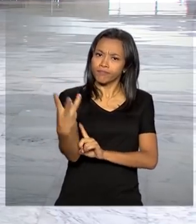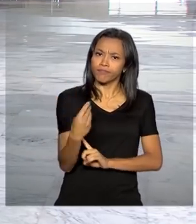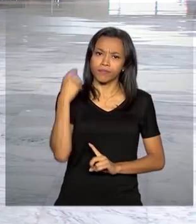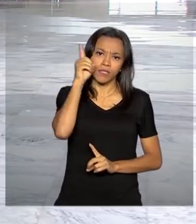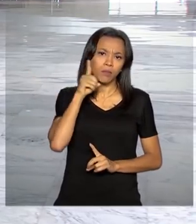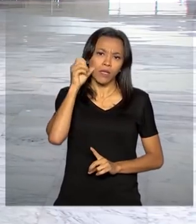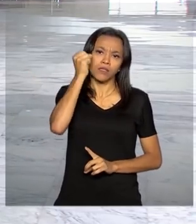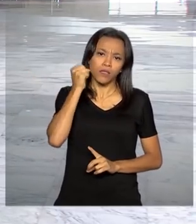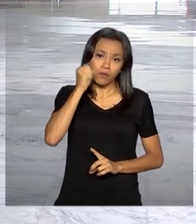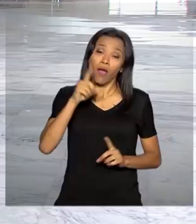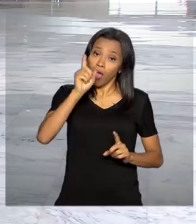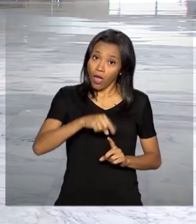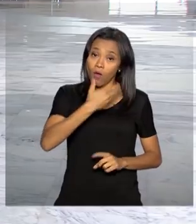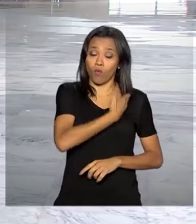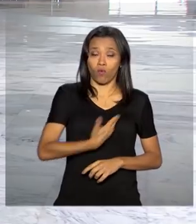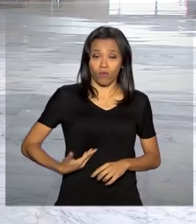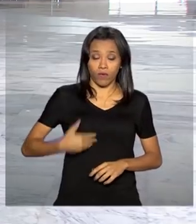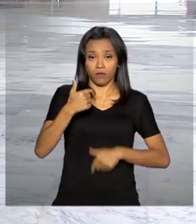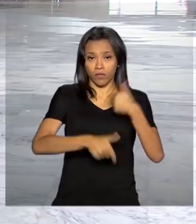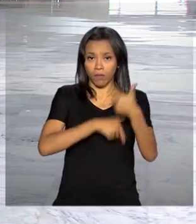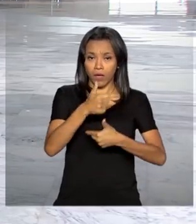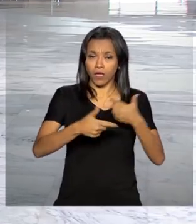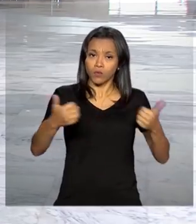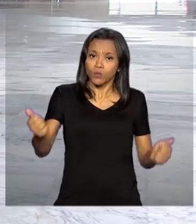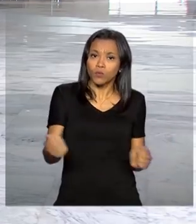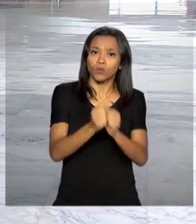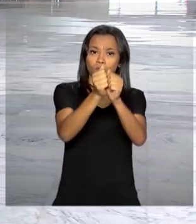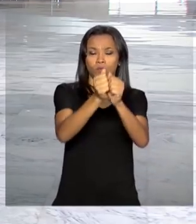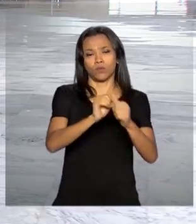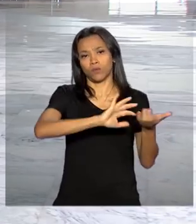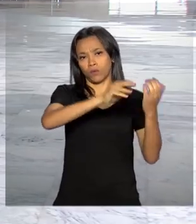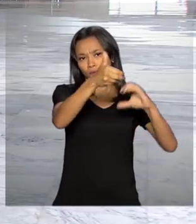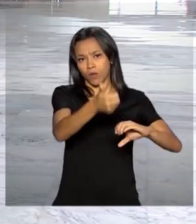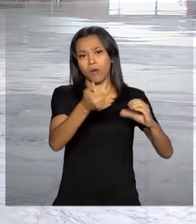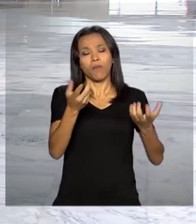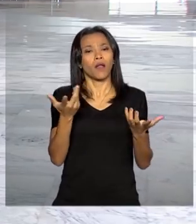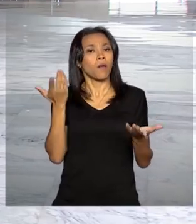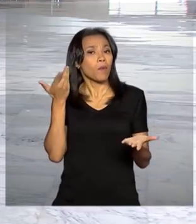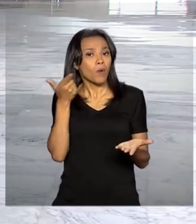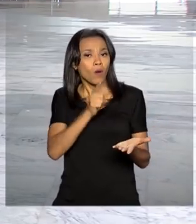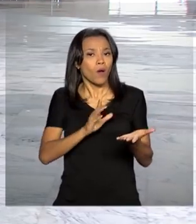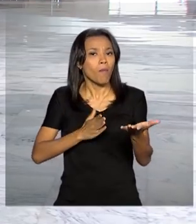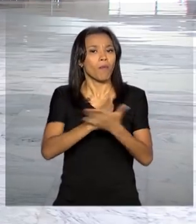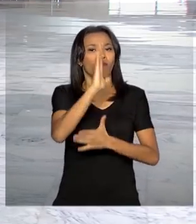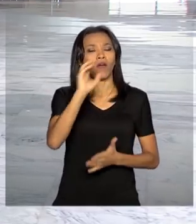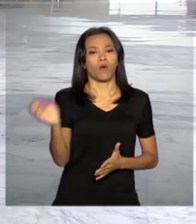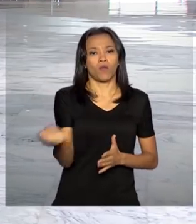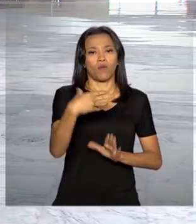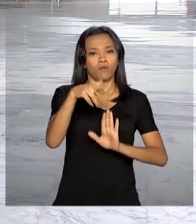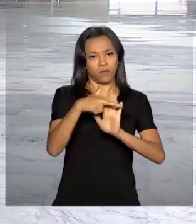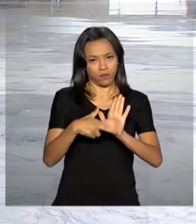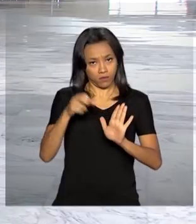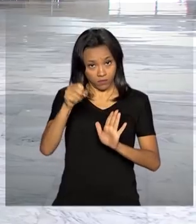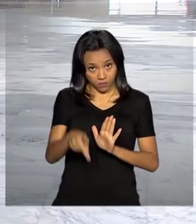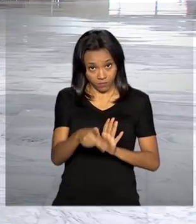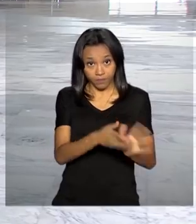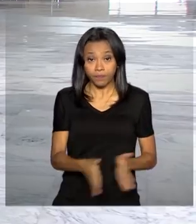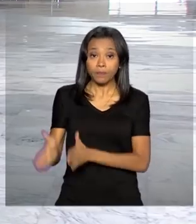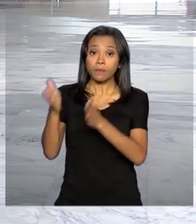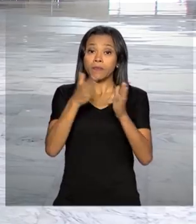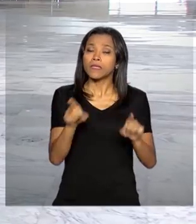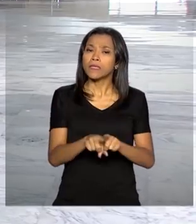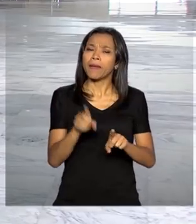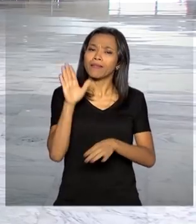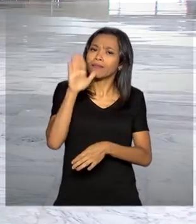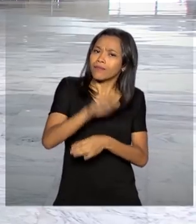governo trabalhando junto com o Congresso Nacional para aprovação da nova Previdência. E também, agora no começo da tarde,